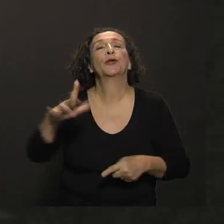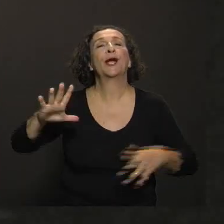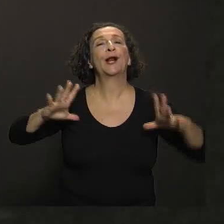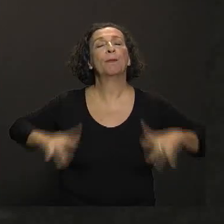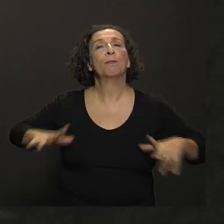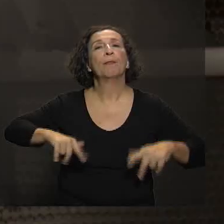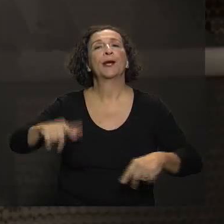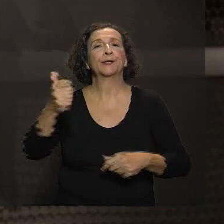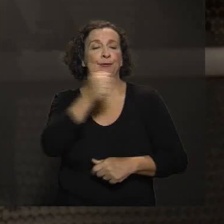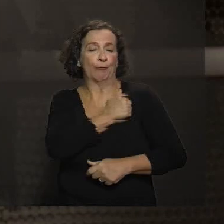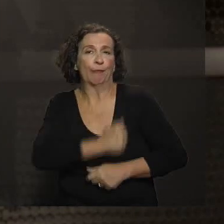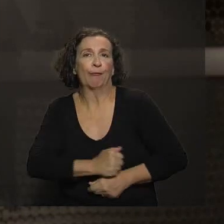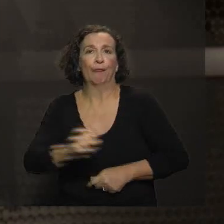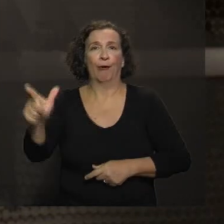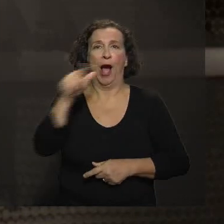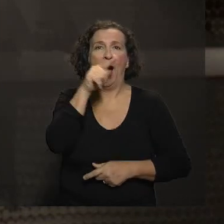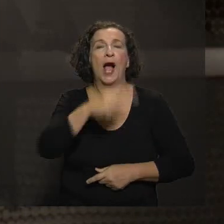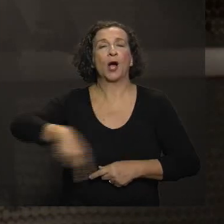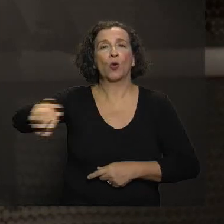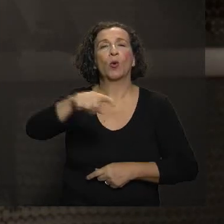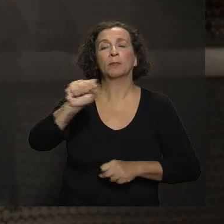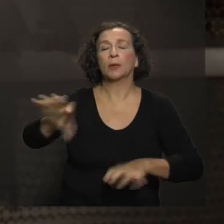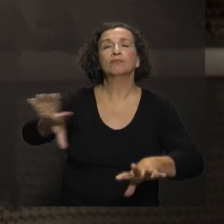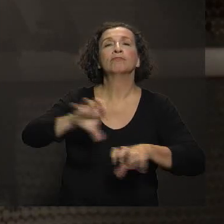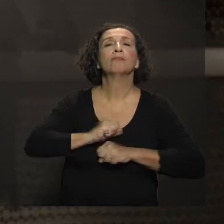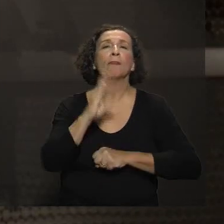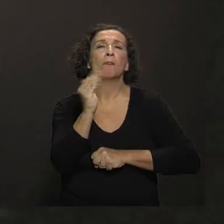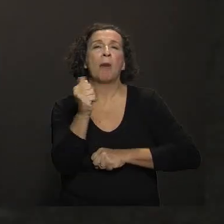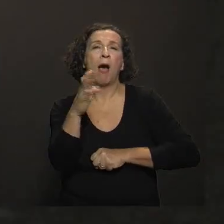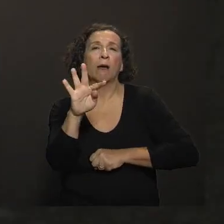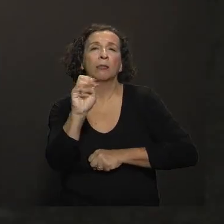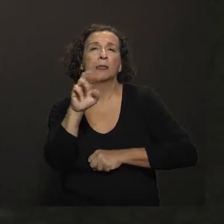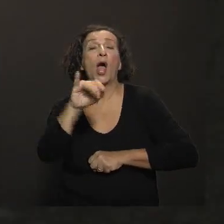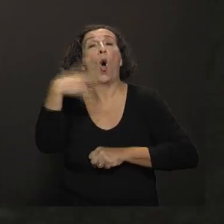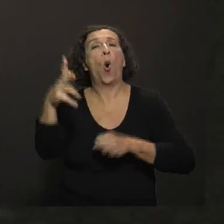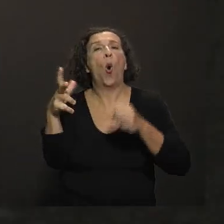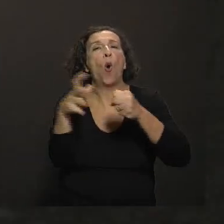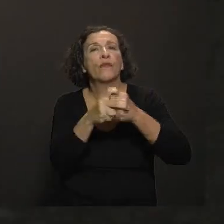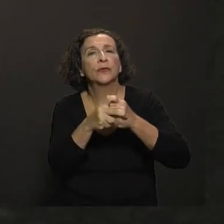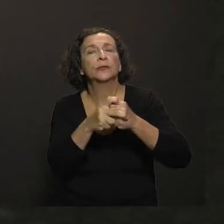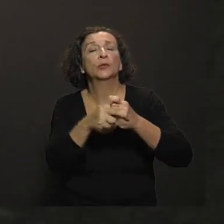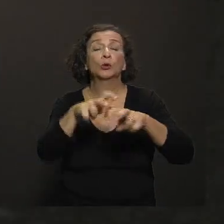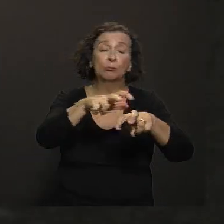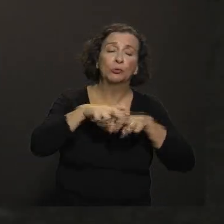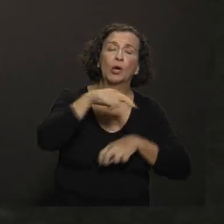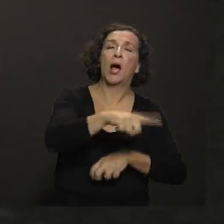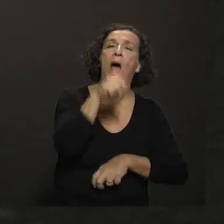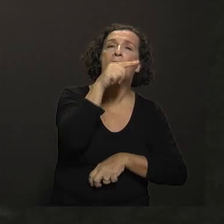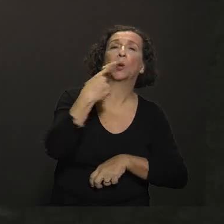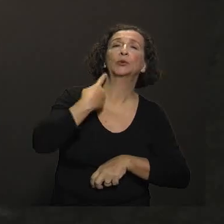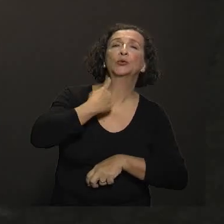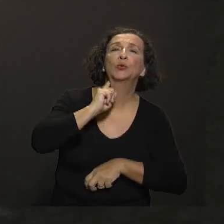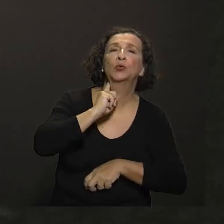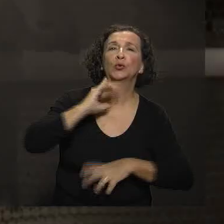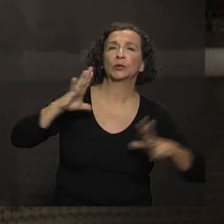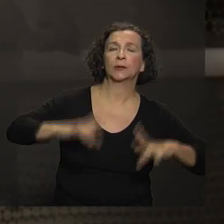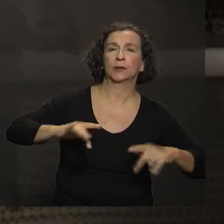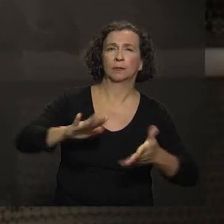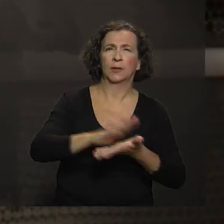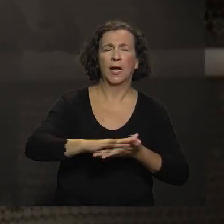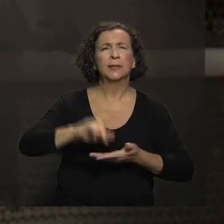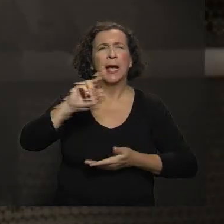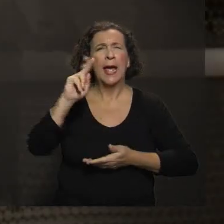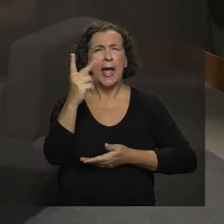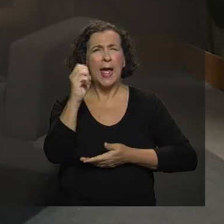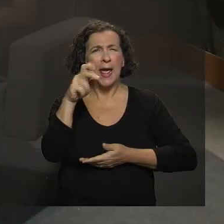e que você tem a transmissão da bactéria ou do vírus através da água suja, da água não limpa. Hepatite